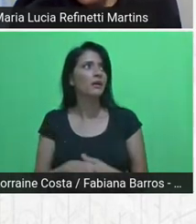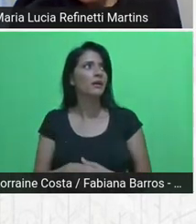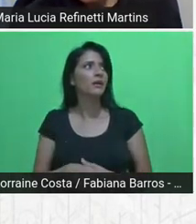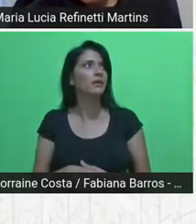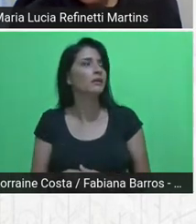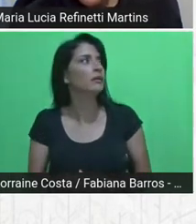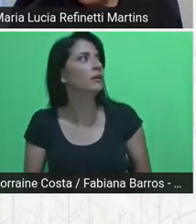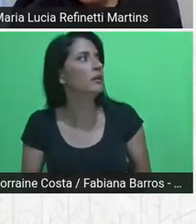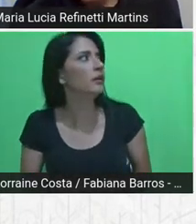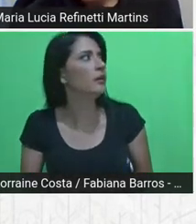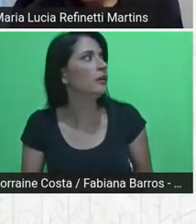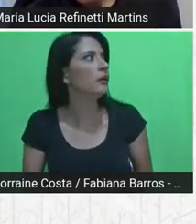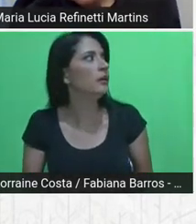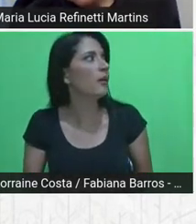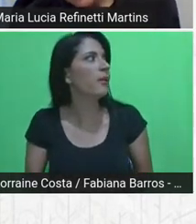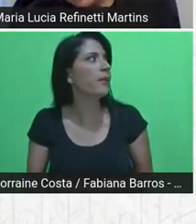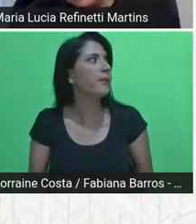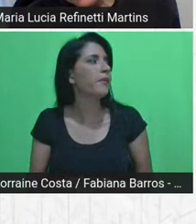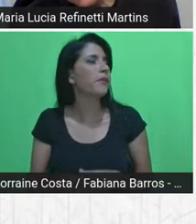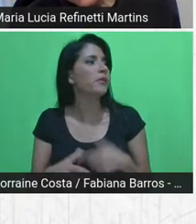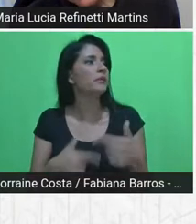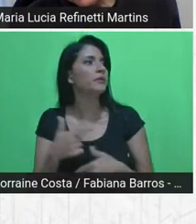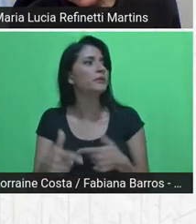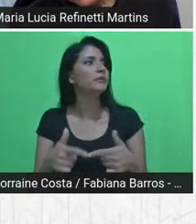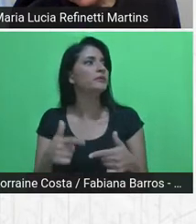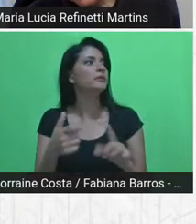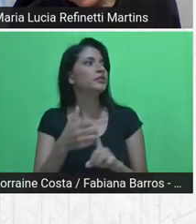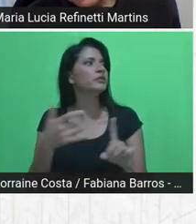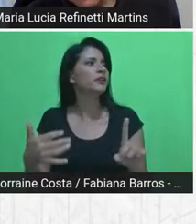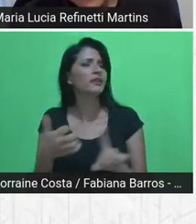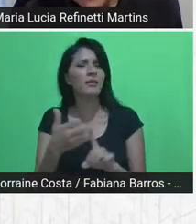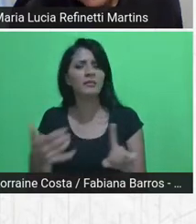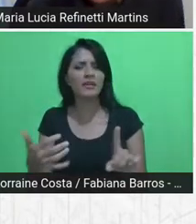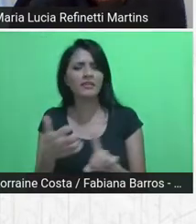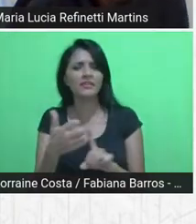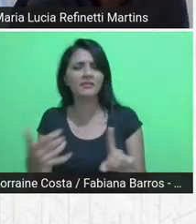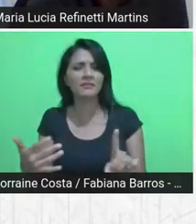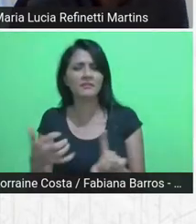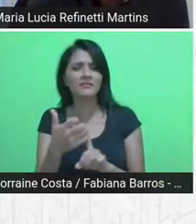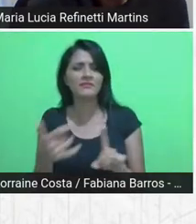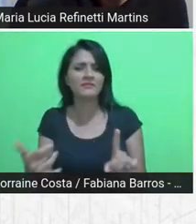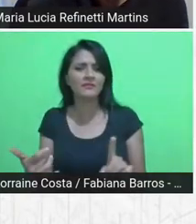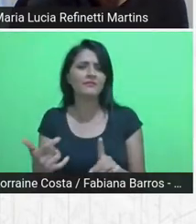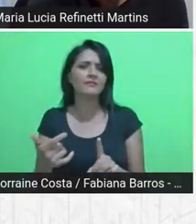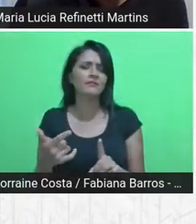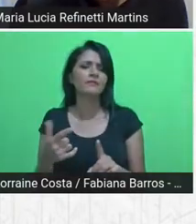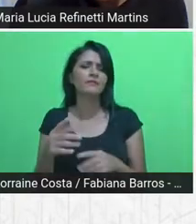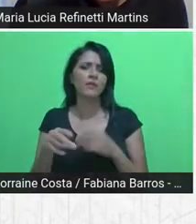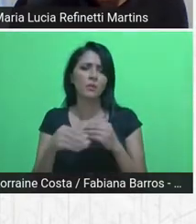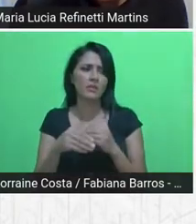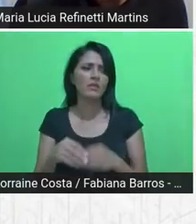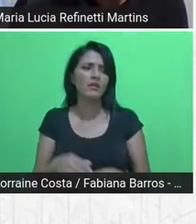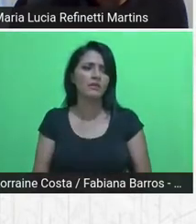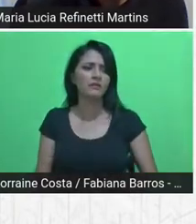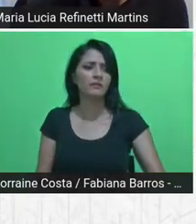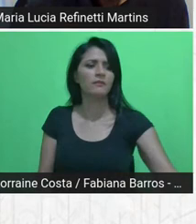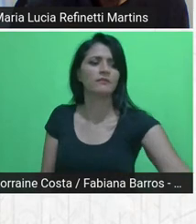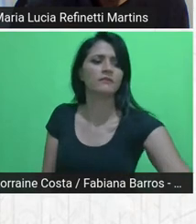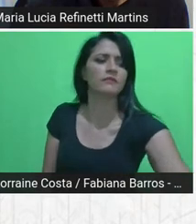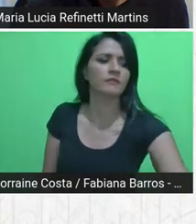atividade de extensão como horas suplementares. E, finalmente,